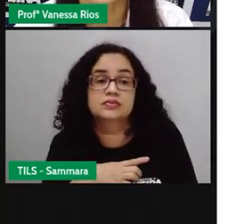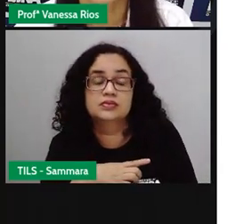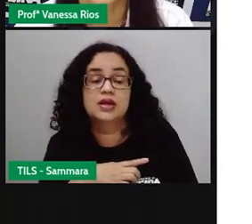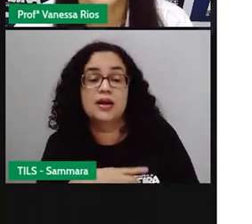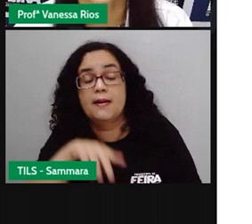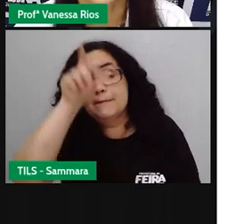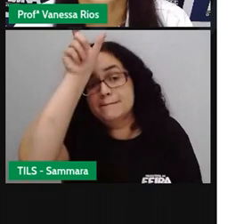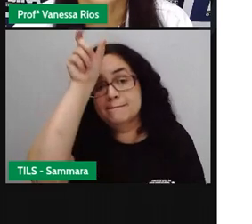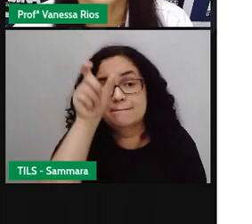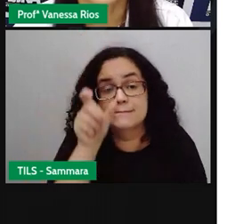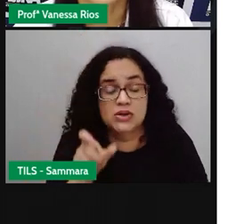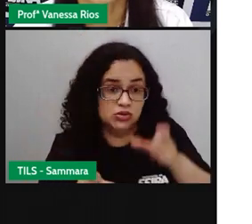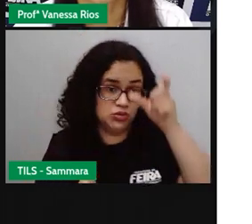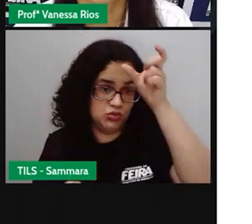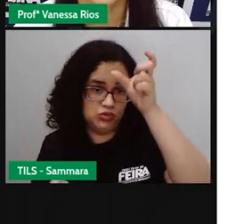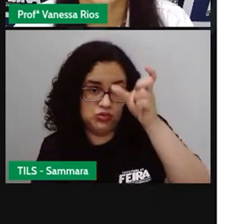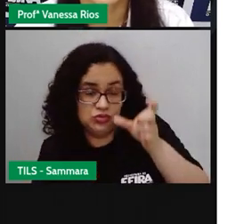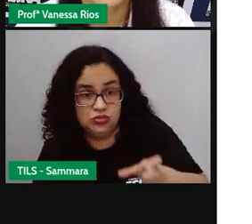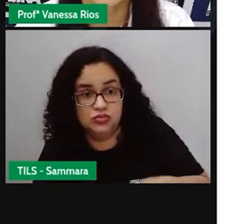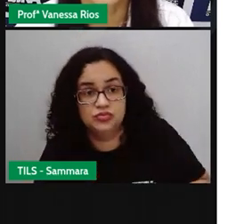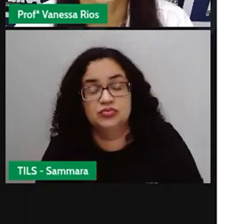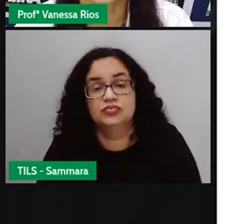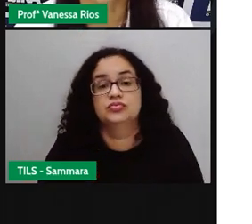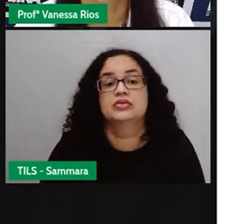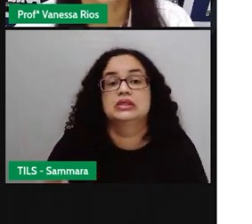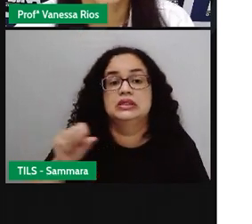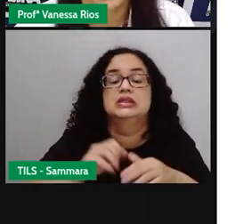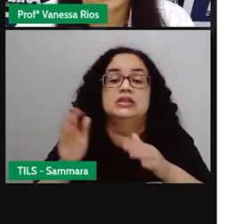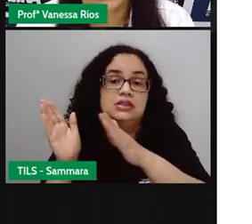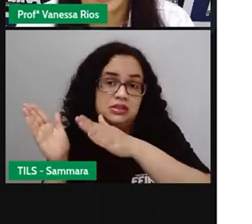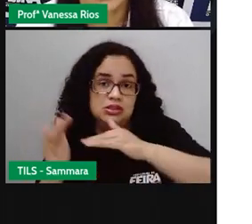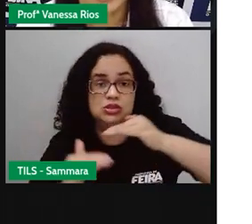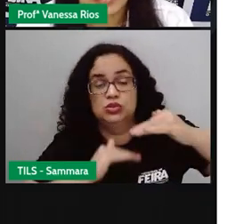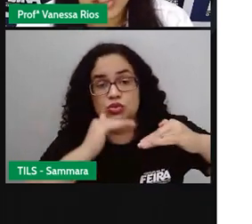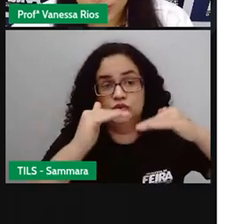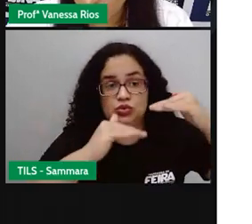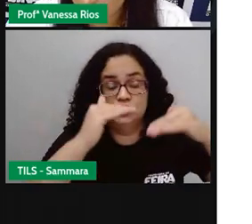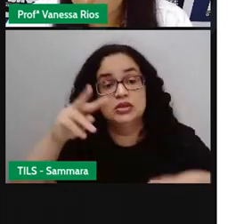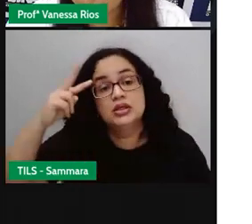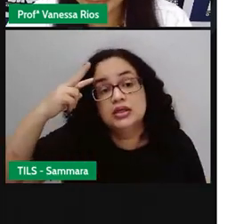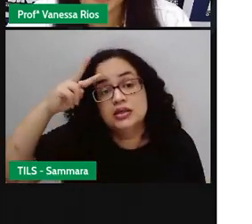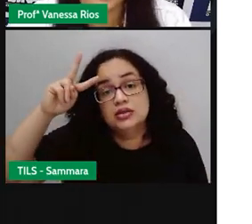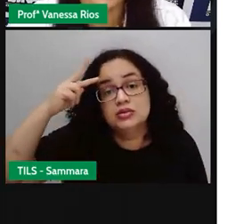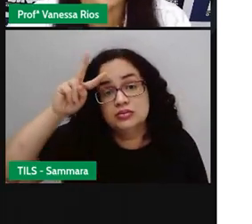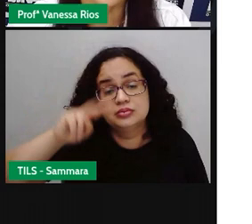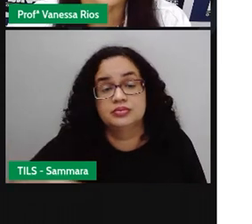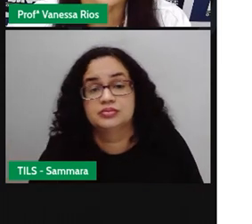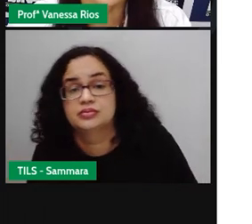esse personagem foi fazendo, foi desenvolvendo no decorrer da história.